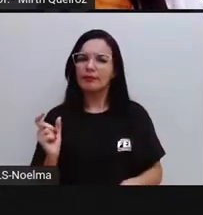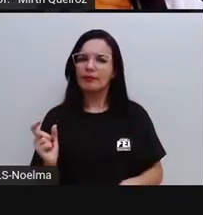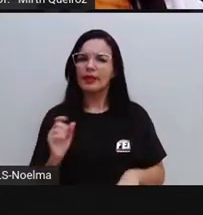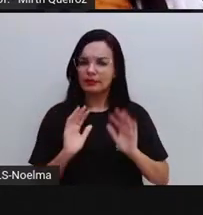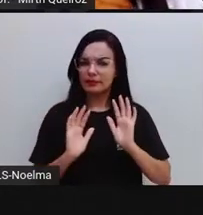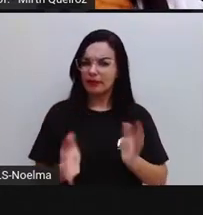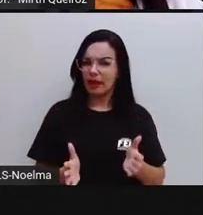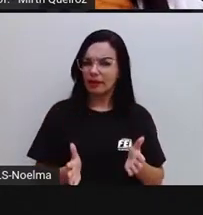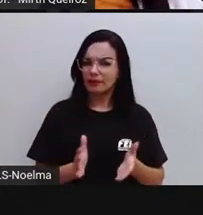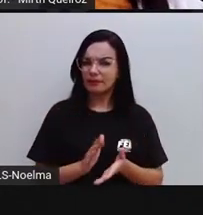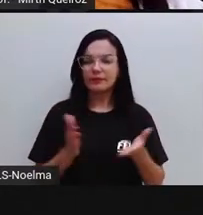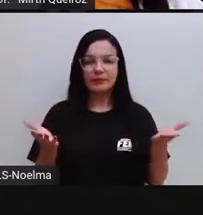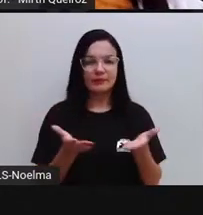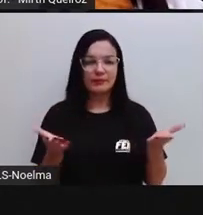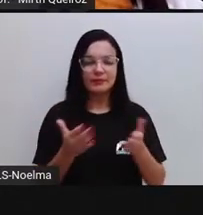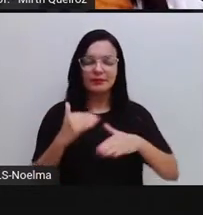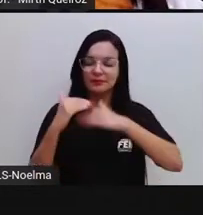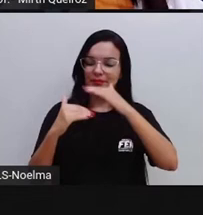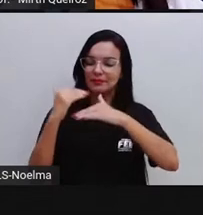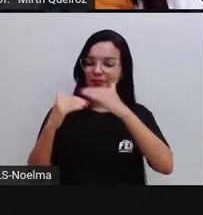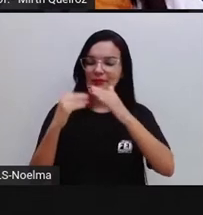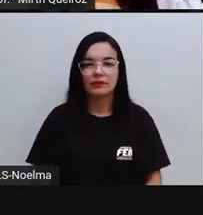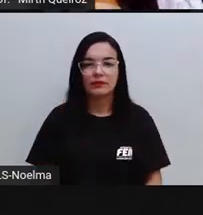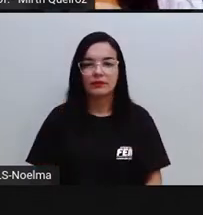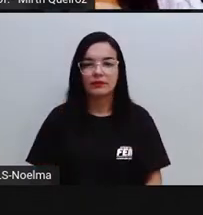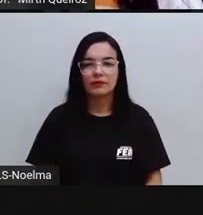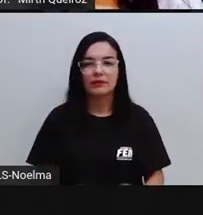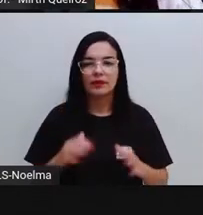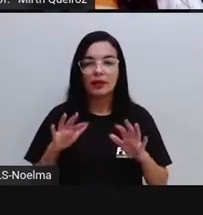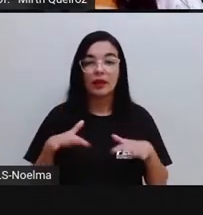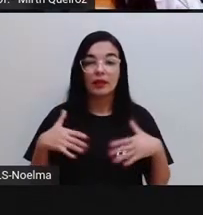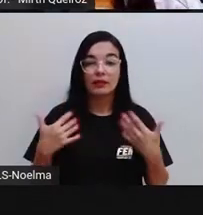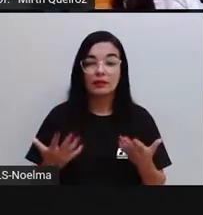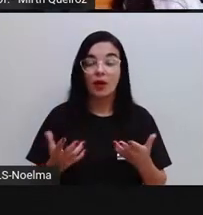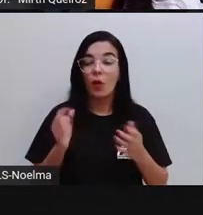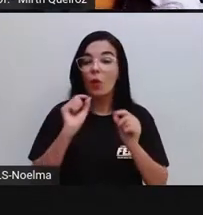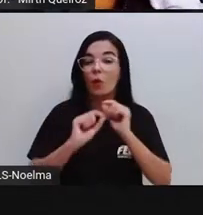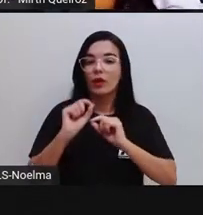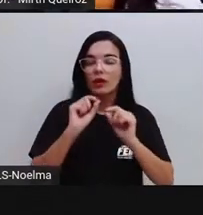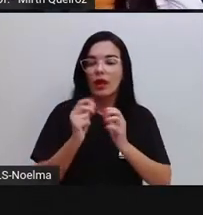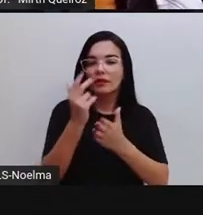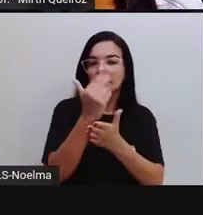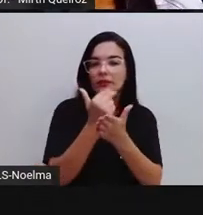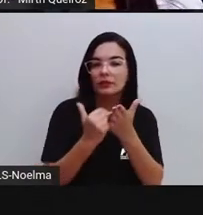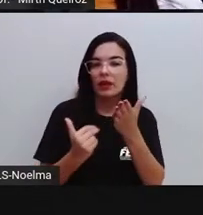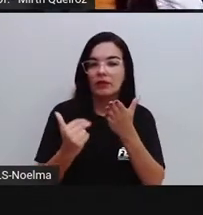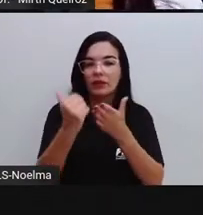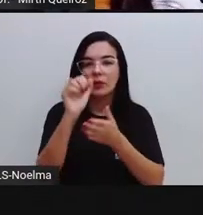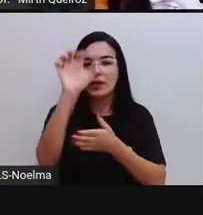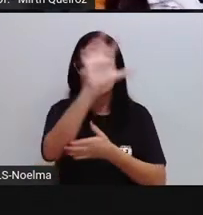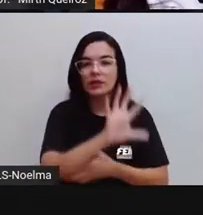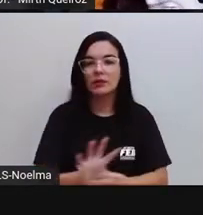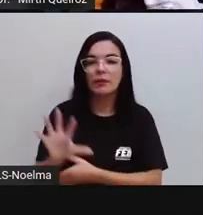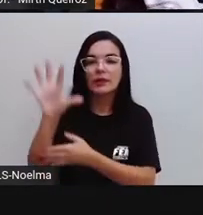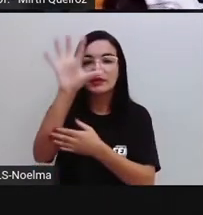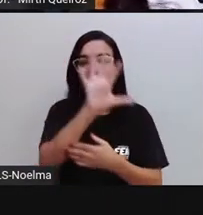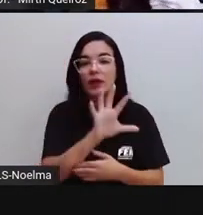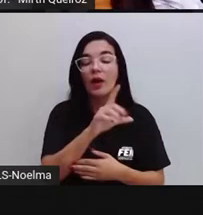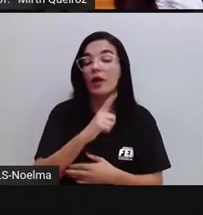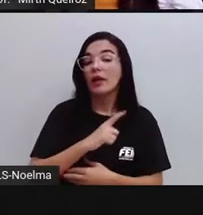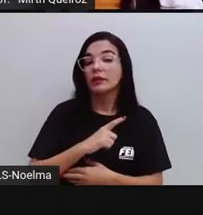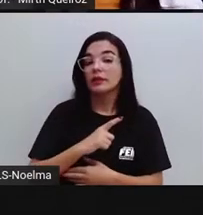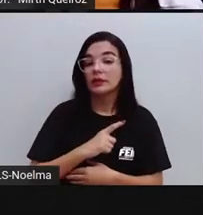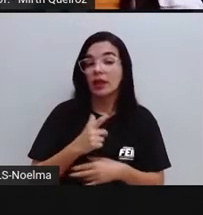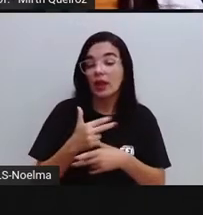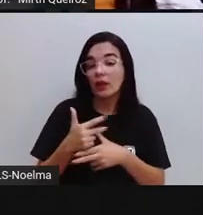mais detalhadamente hoje sobre eles, né? As figuras espaciais, elas são objetos tridimensionais. O que